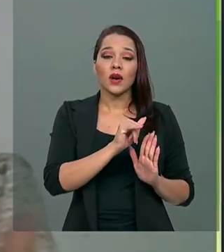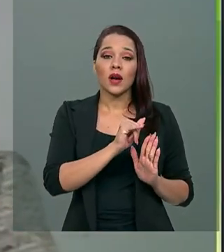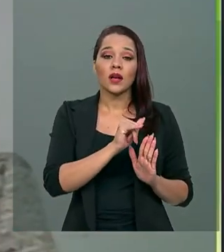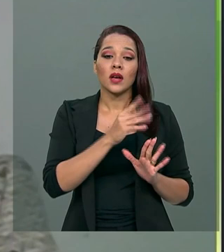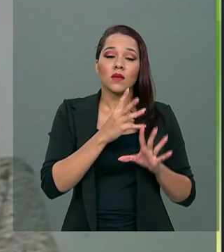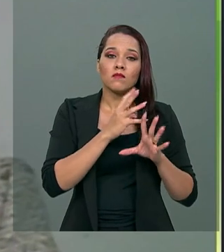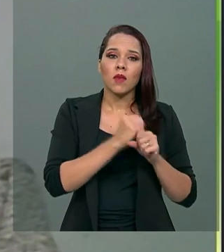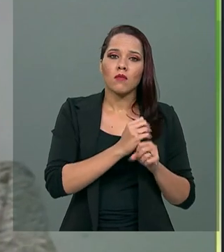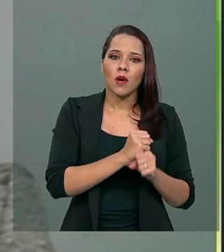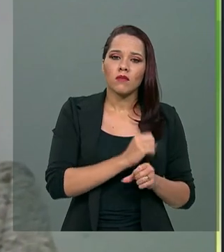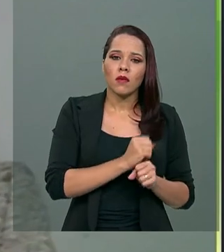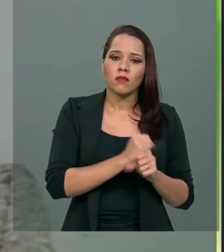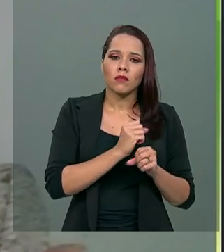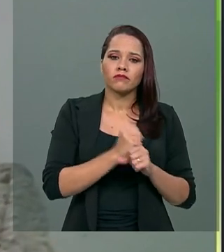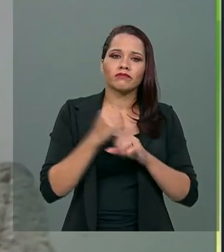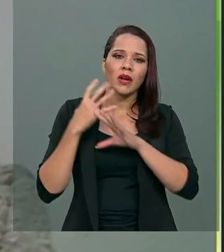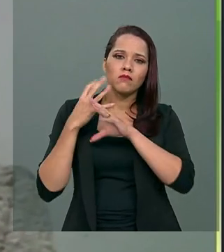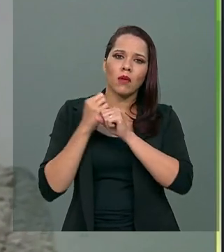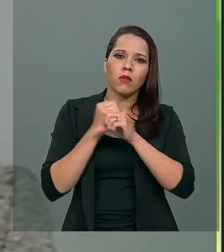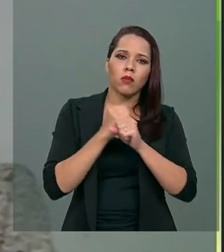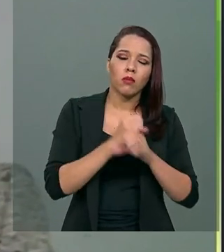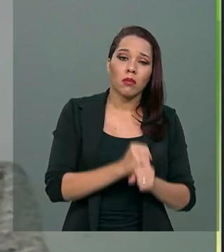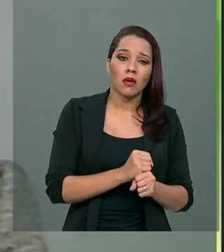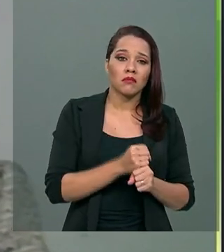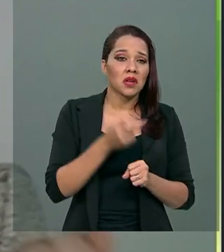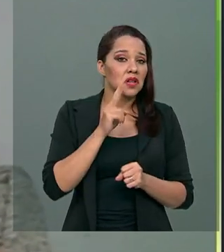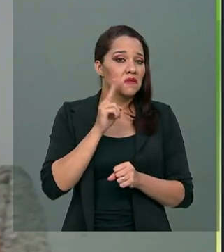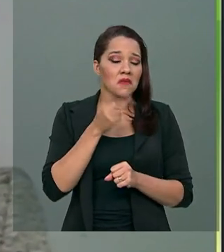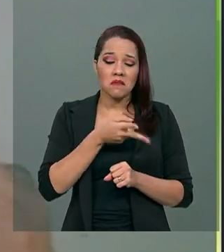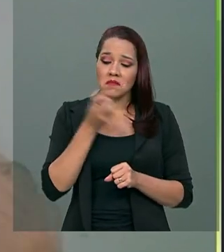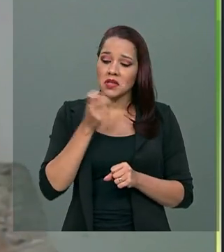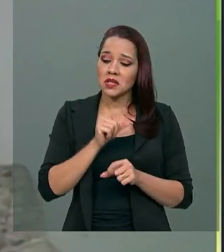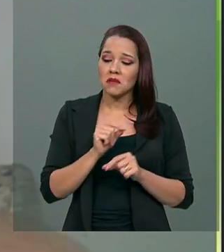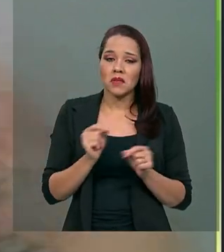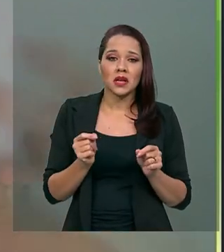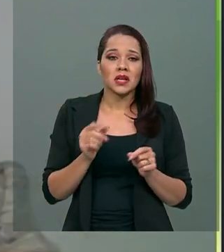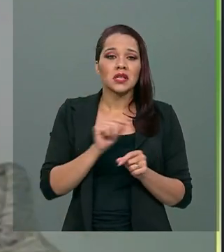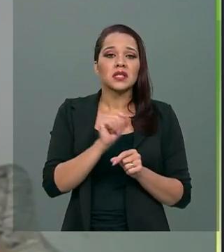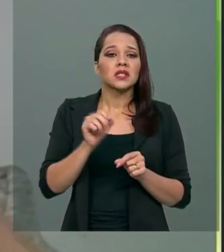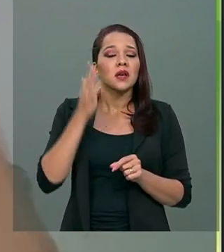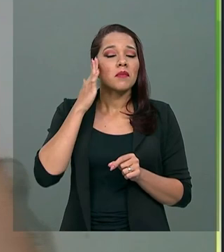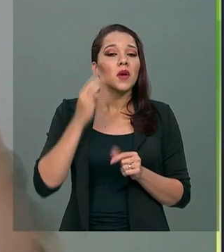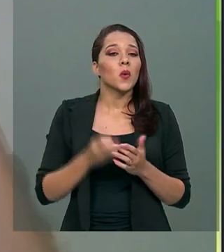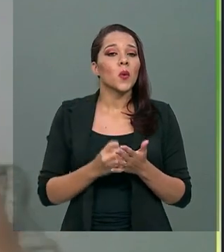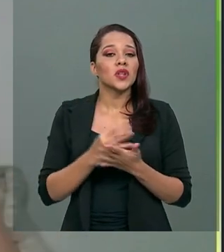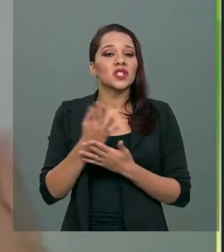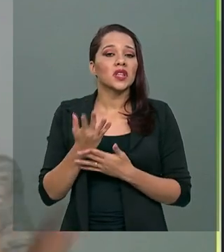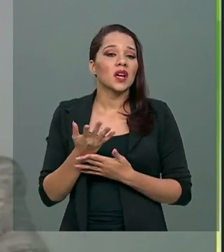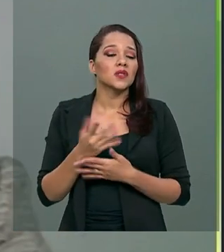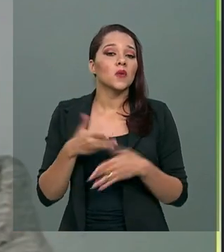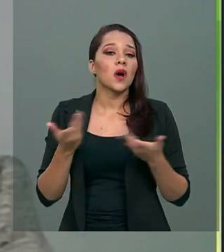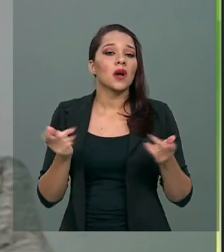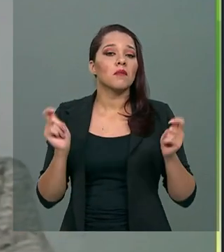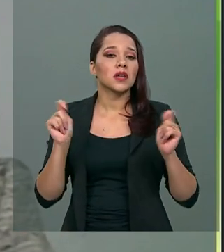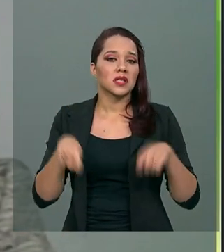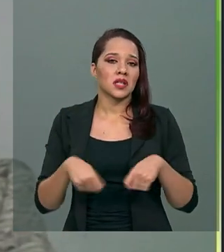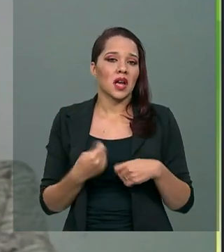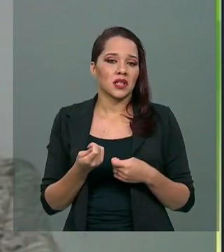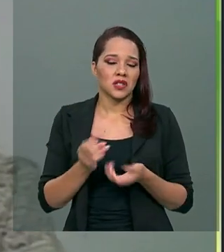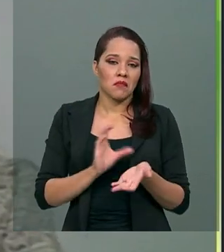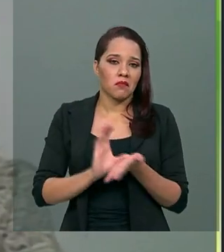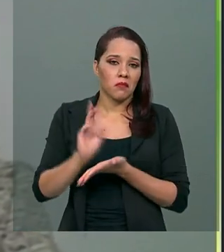cumulativamente, e ele não vai olhar a quantidade de, a sua capacidade contributiva.